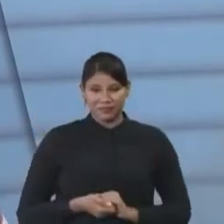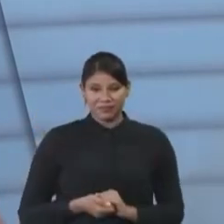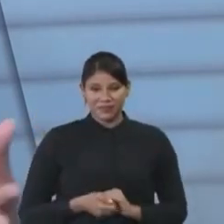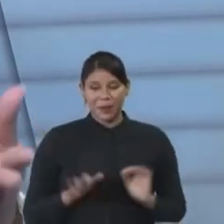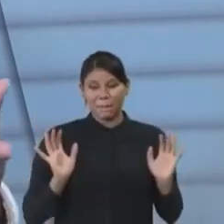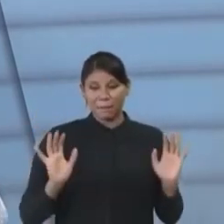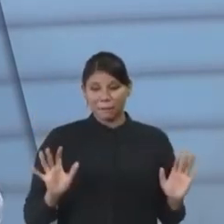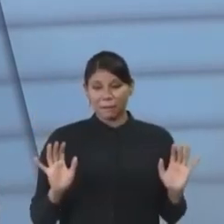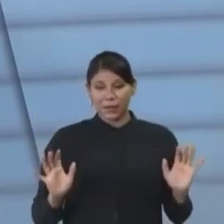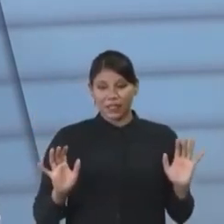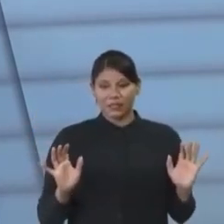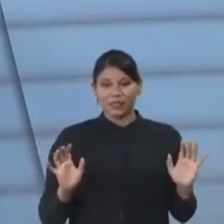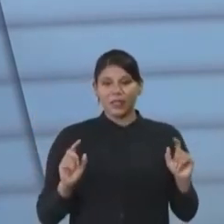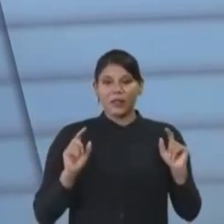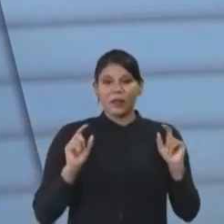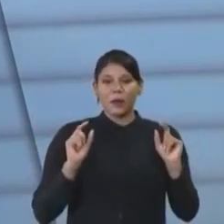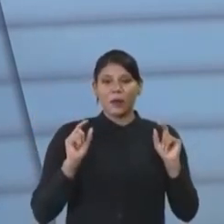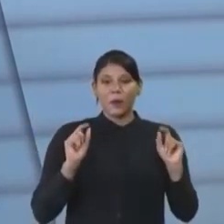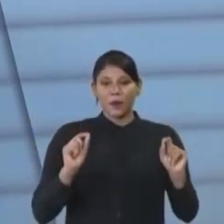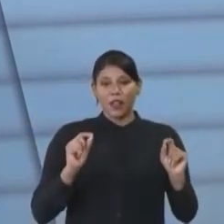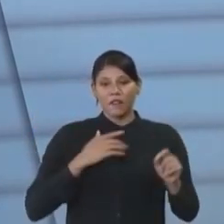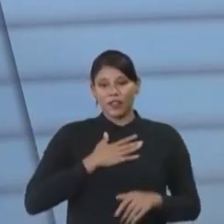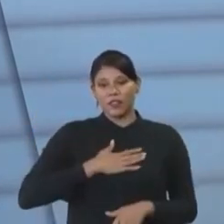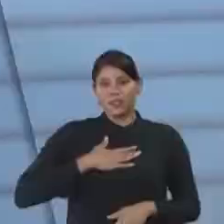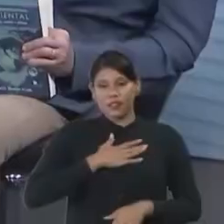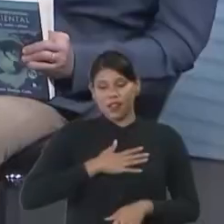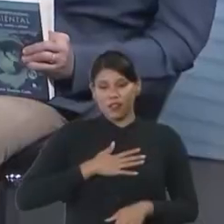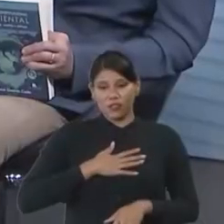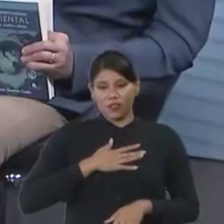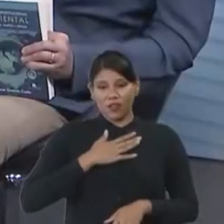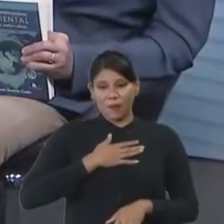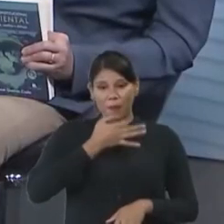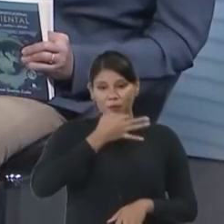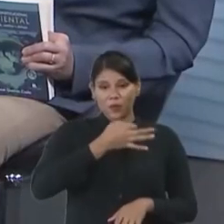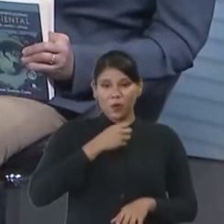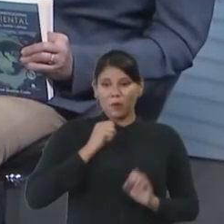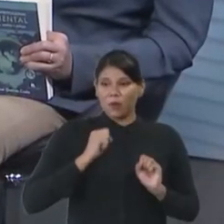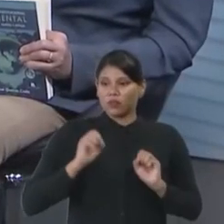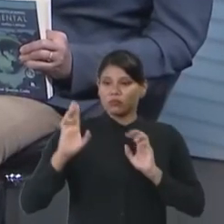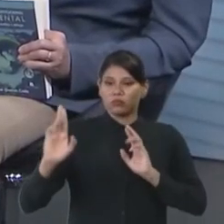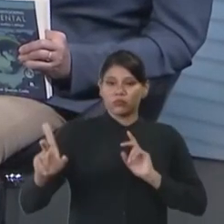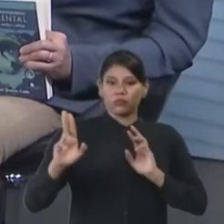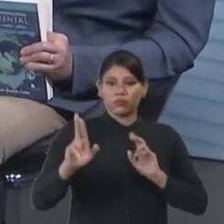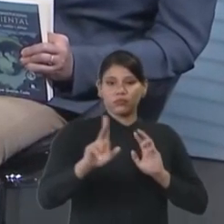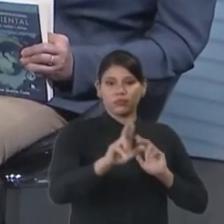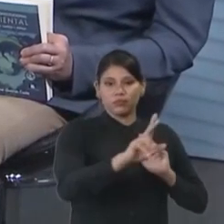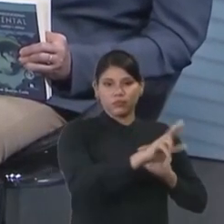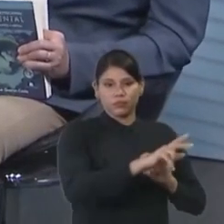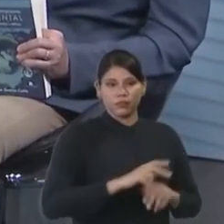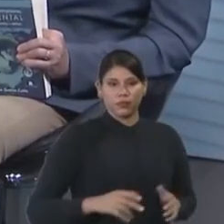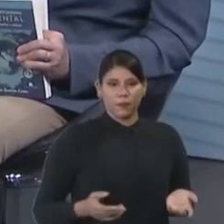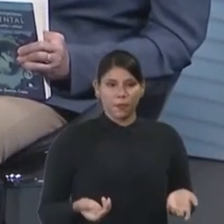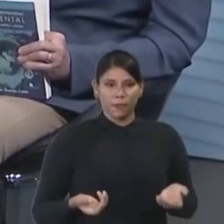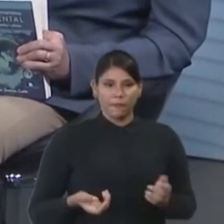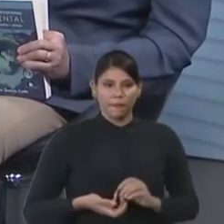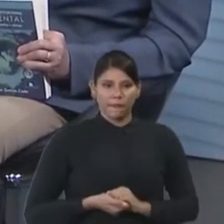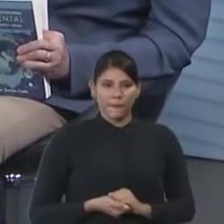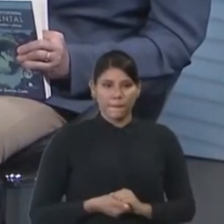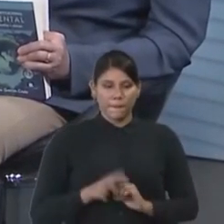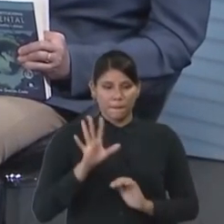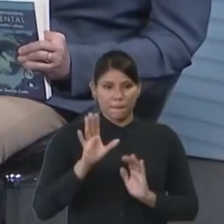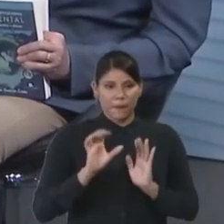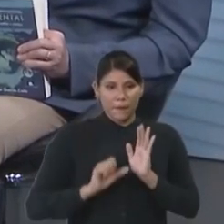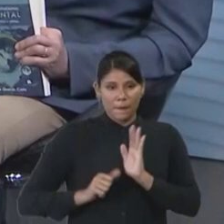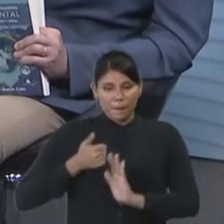O que é a felicidade para mim, para uma pessoa que mora no meio de um esgoto? A felicidade para Eu acho que eu tenho que ter antes bem-estar, né?